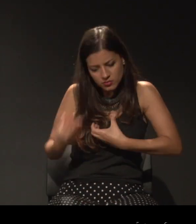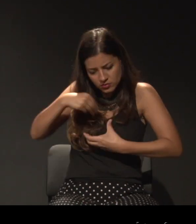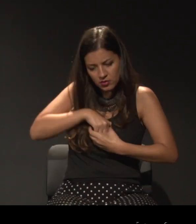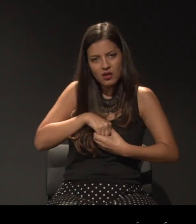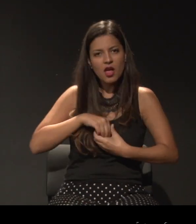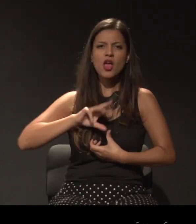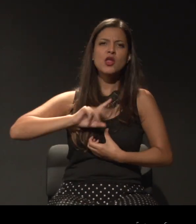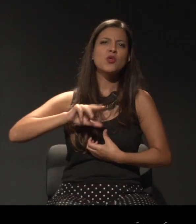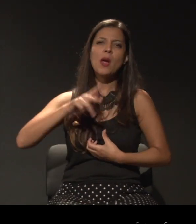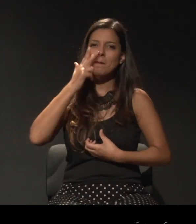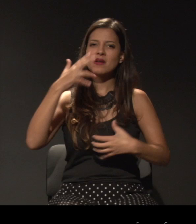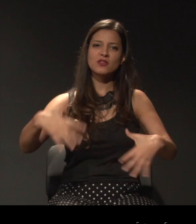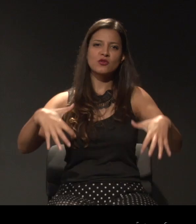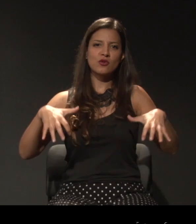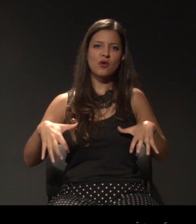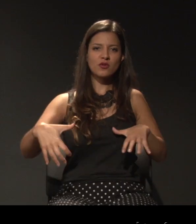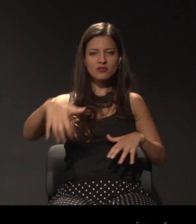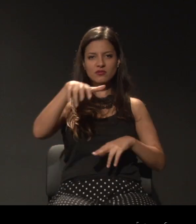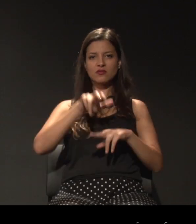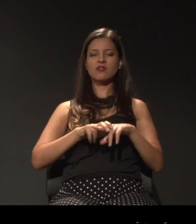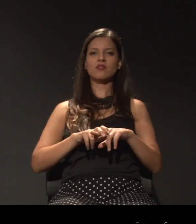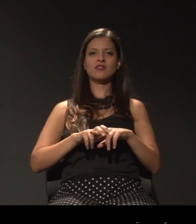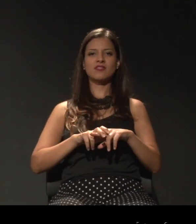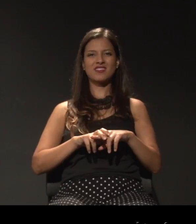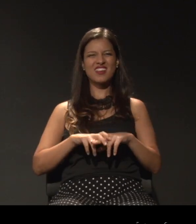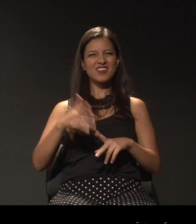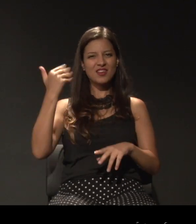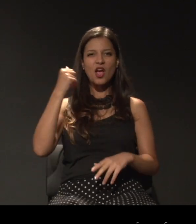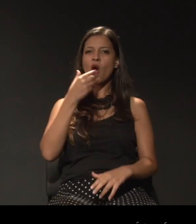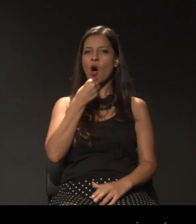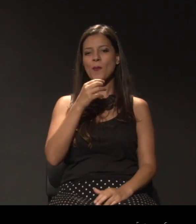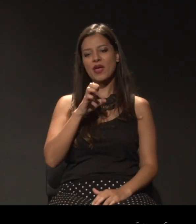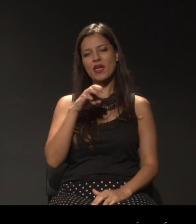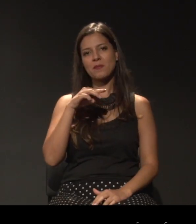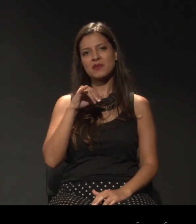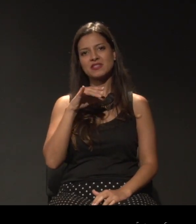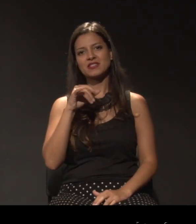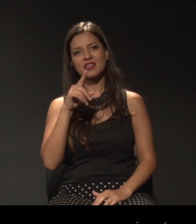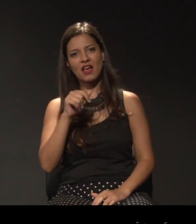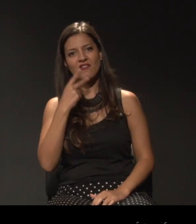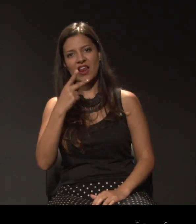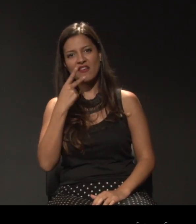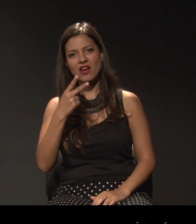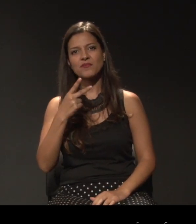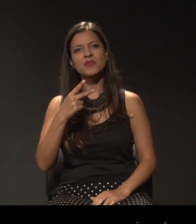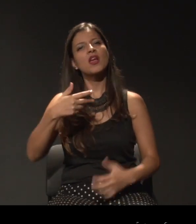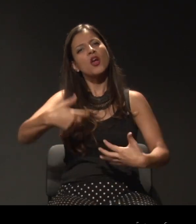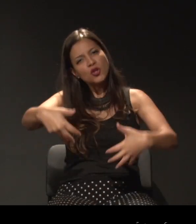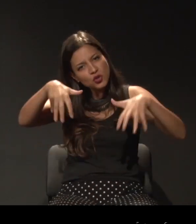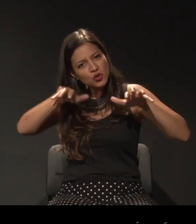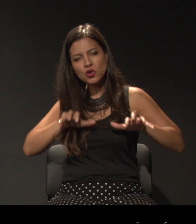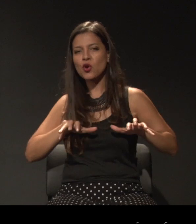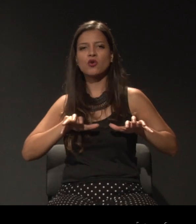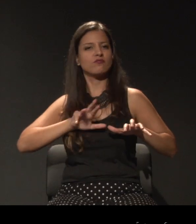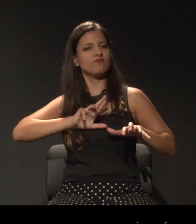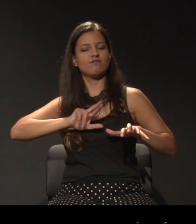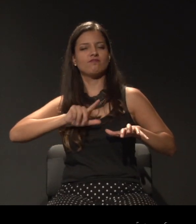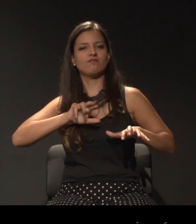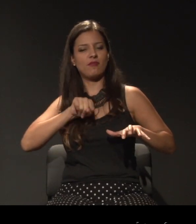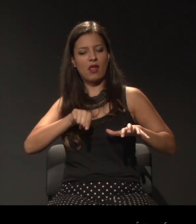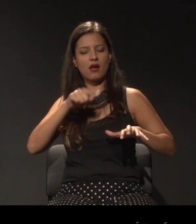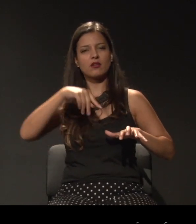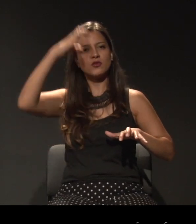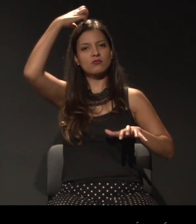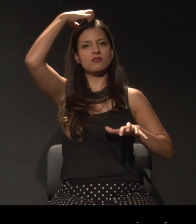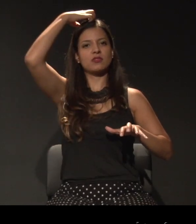tronos. Já dizia Emicida, né? Nobreza mora em nós, não em tronos. Então, que a gente possa se empoderar